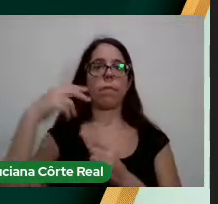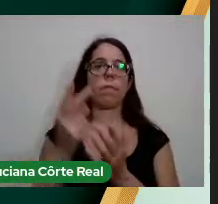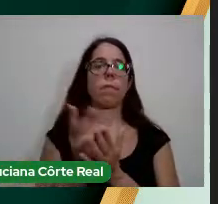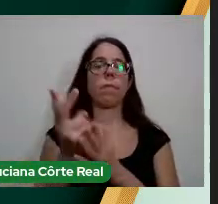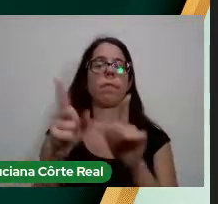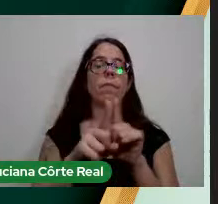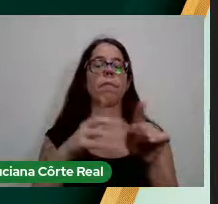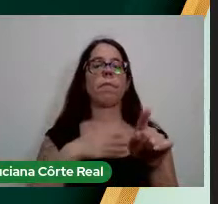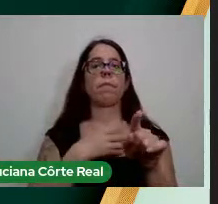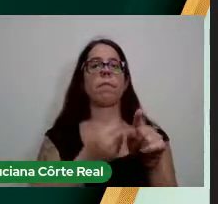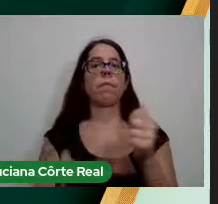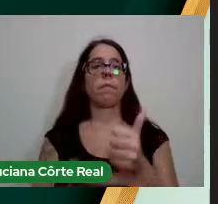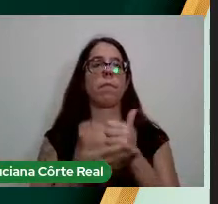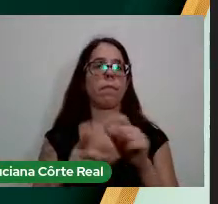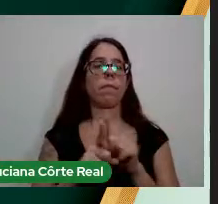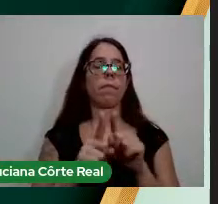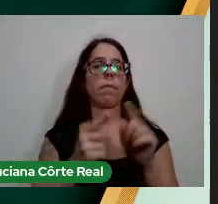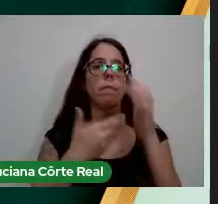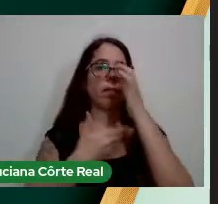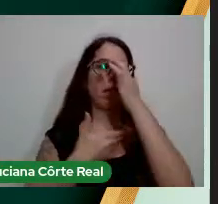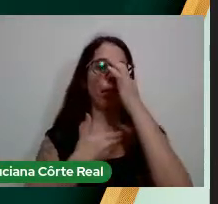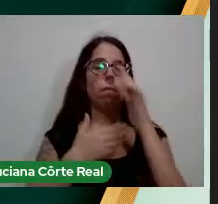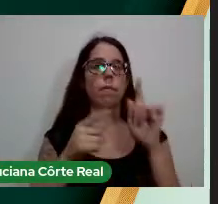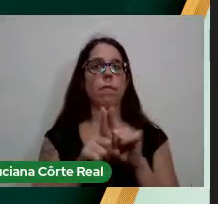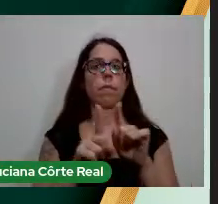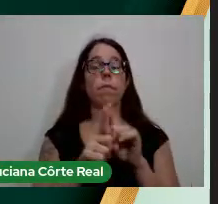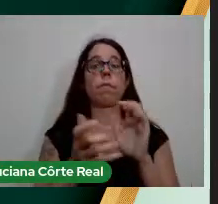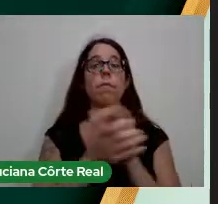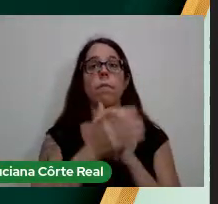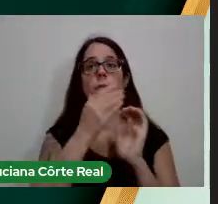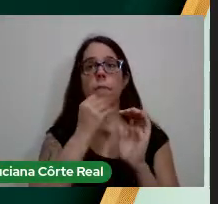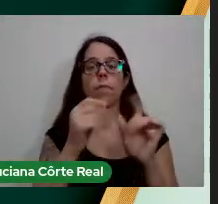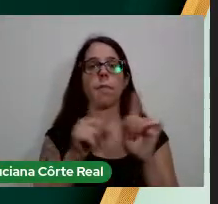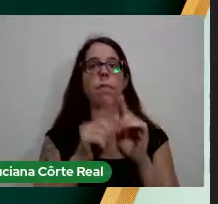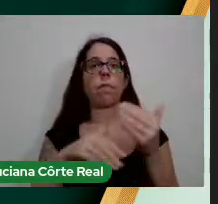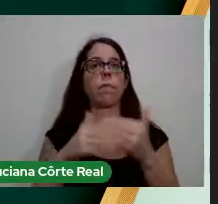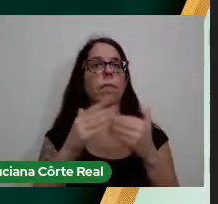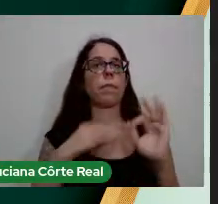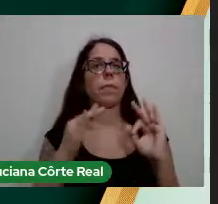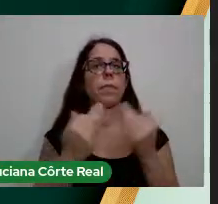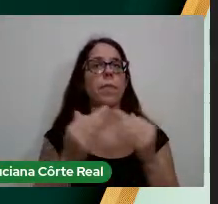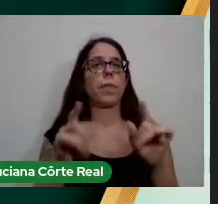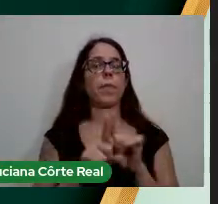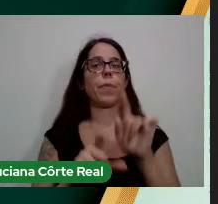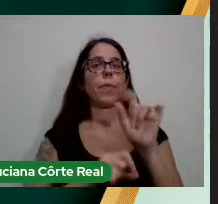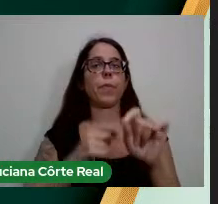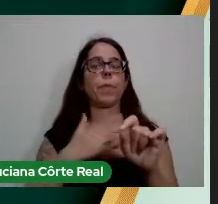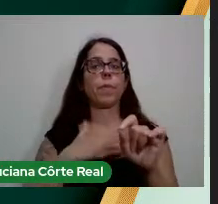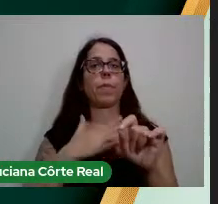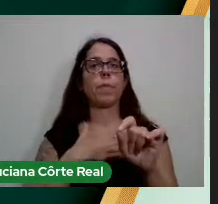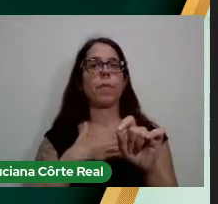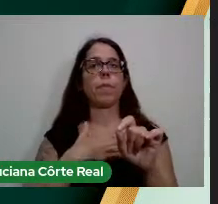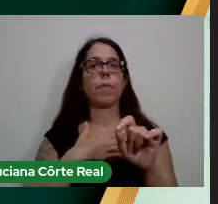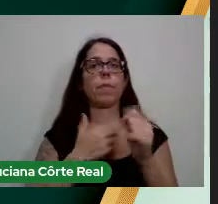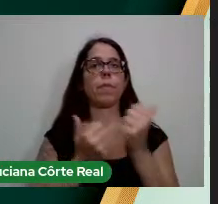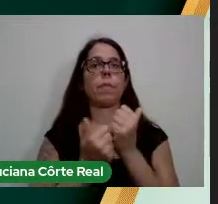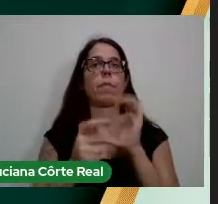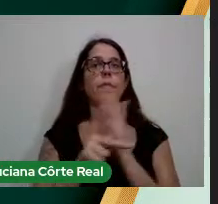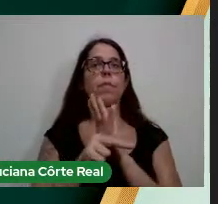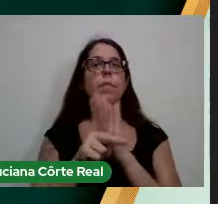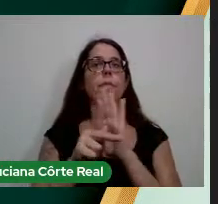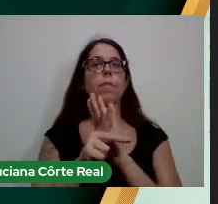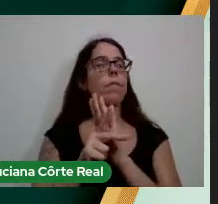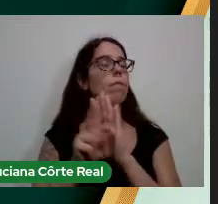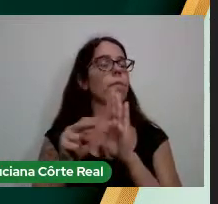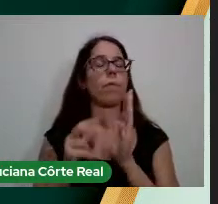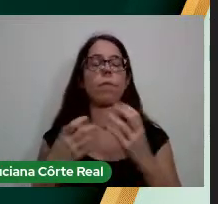ser meu suporte Aos meus amigos A meu esposo A toda a minha família E também a minha Incansável tutora Lisiane Foi muito